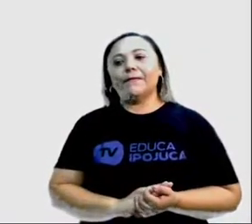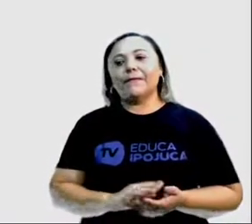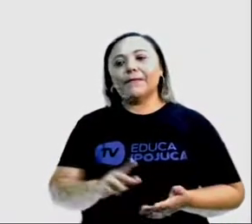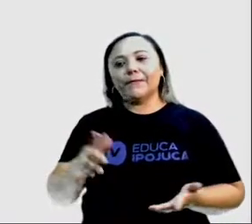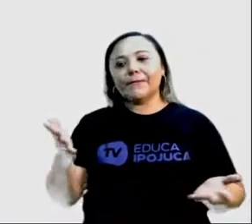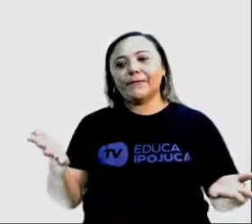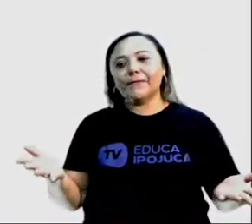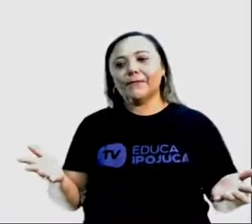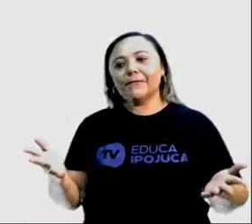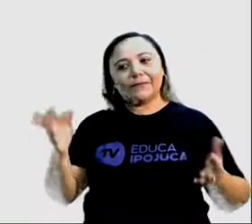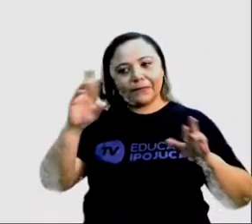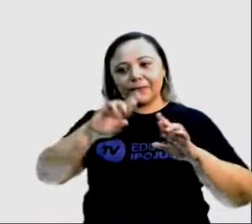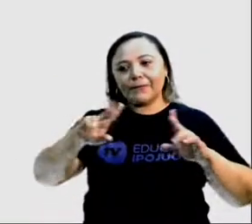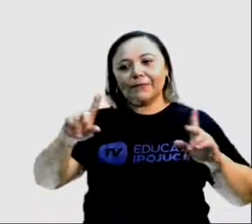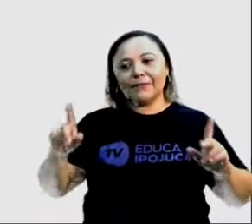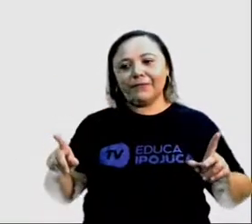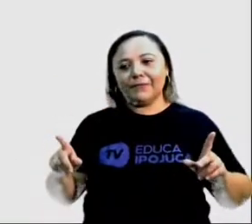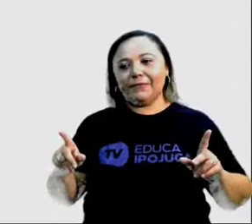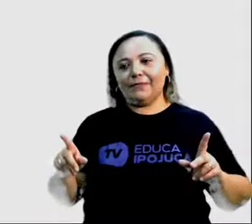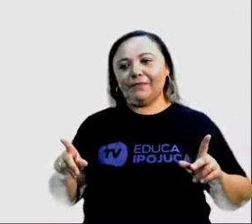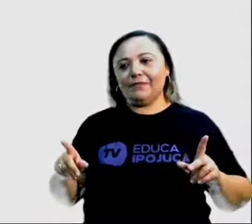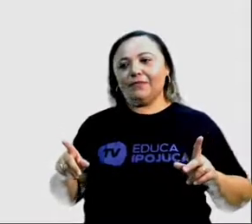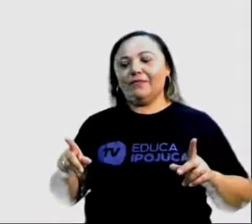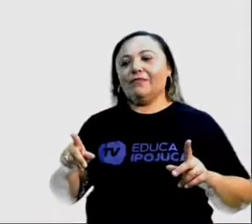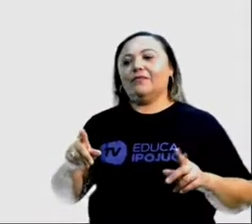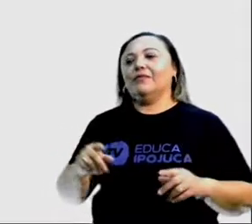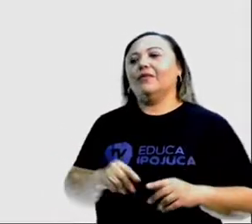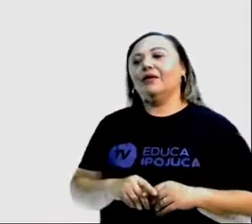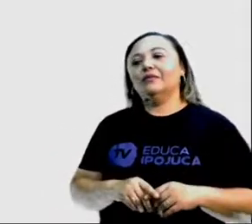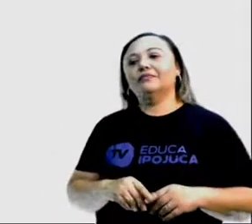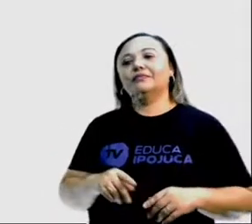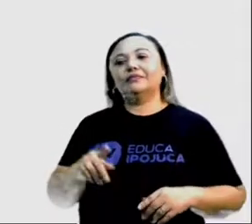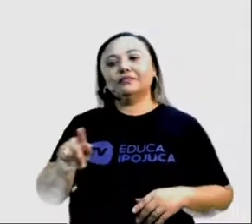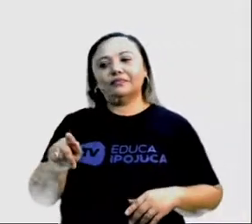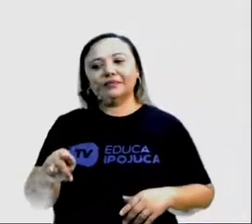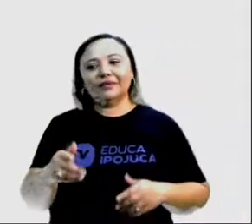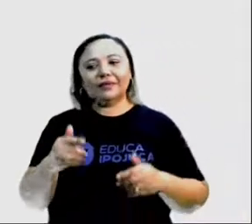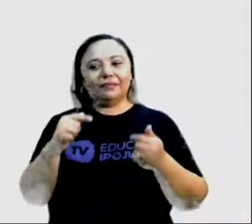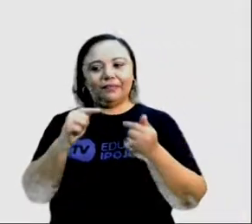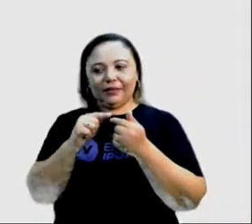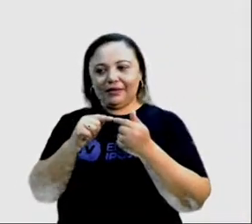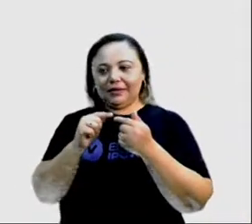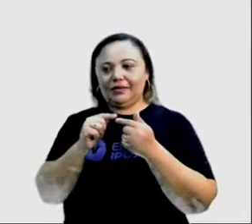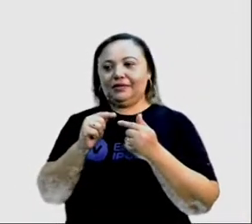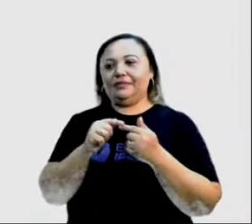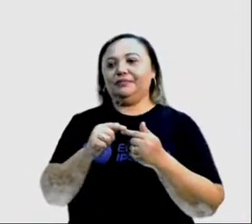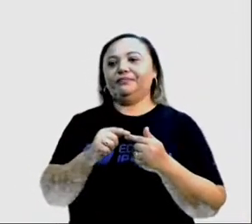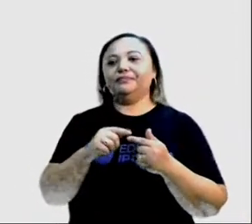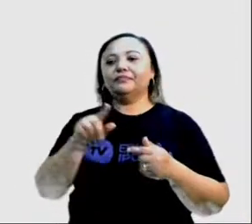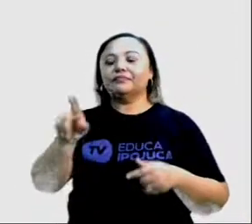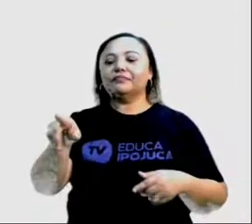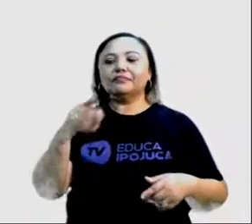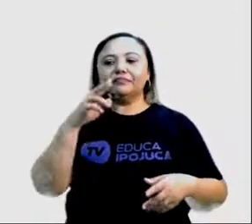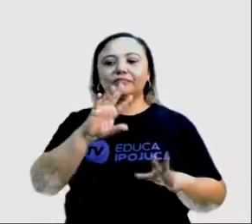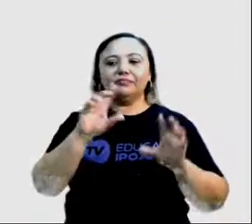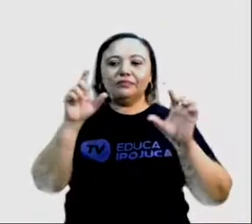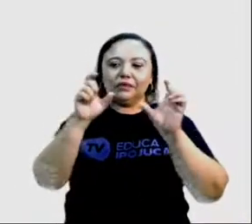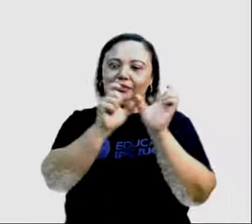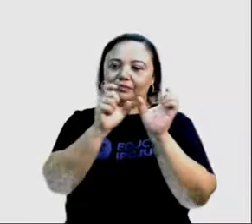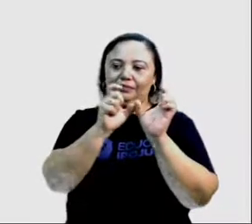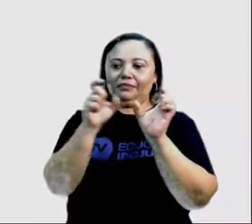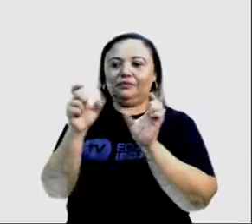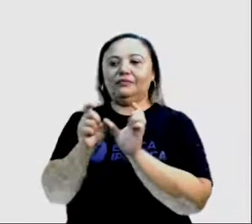Vocês sabem diferenciar? Parcialidade de imparcialidade? Tão parecidas as palavras, não é? Vamos ver um pouquinho essas